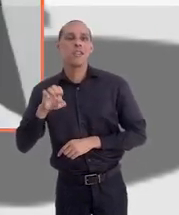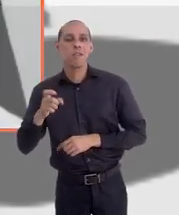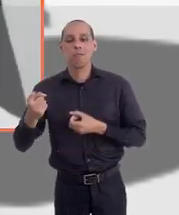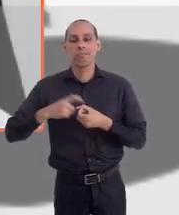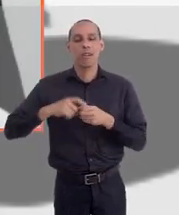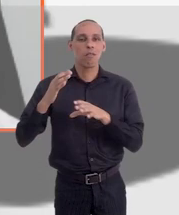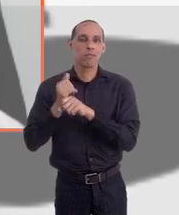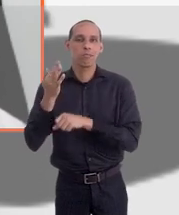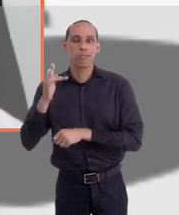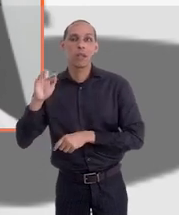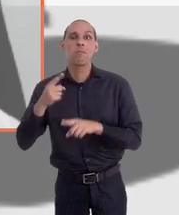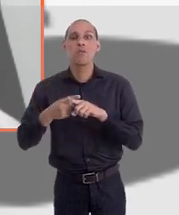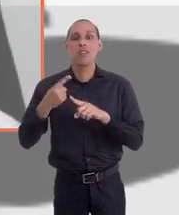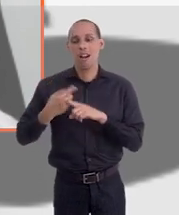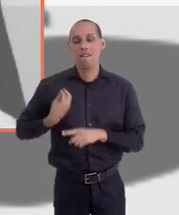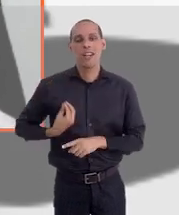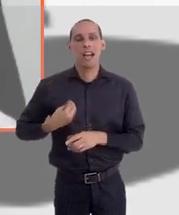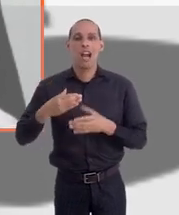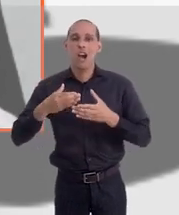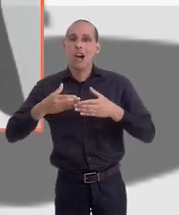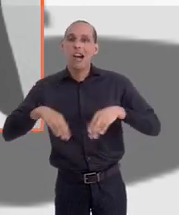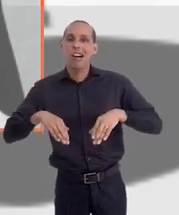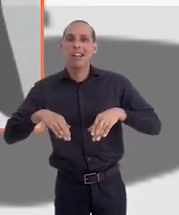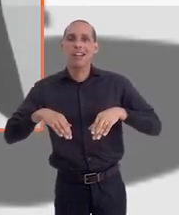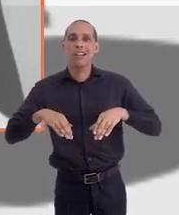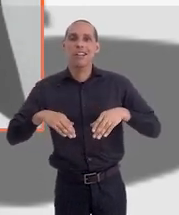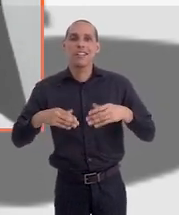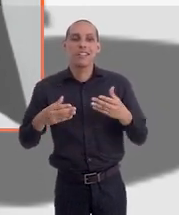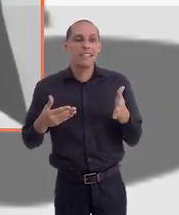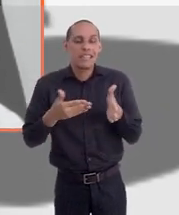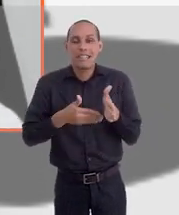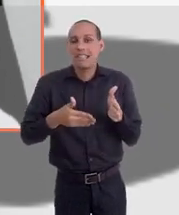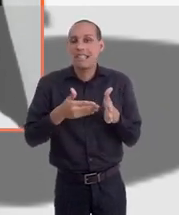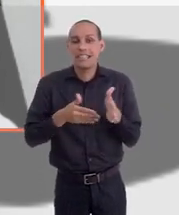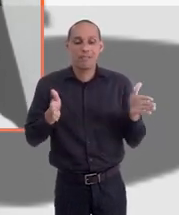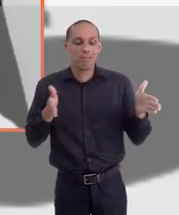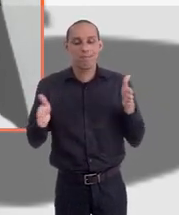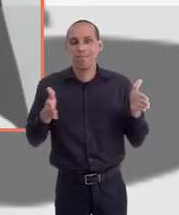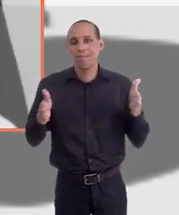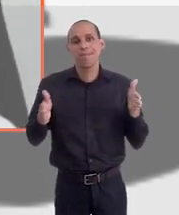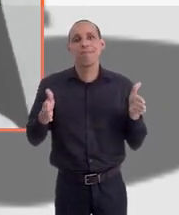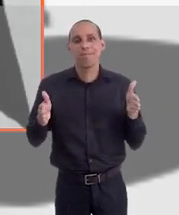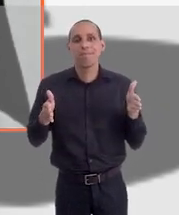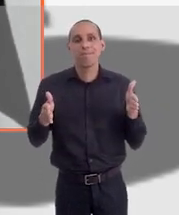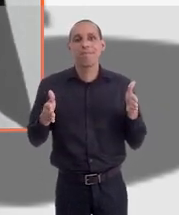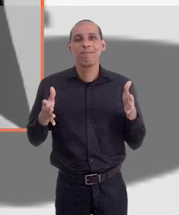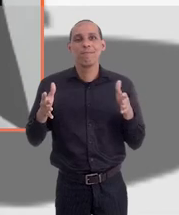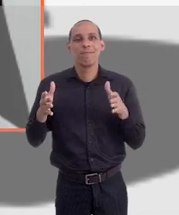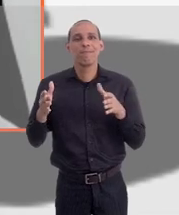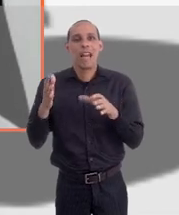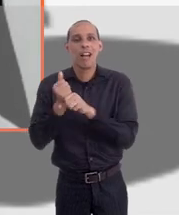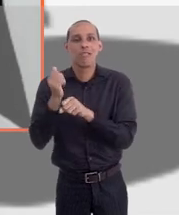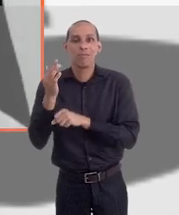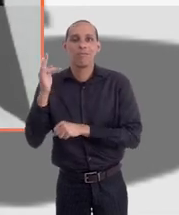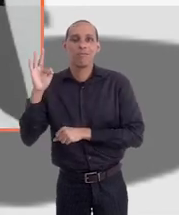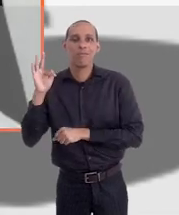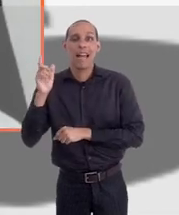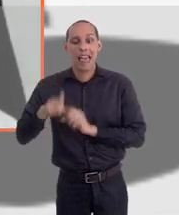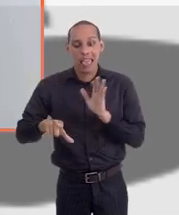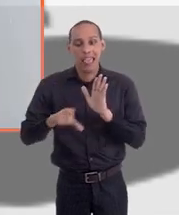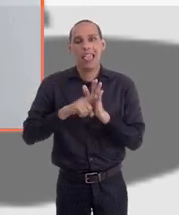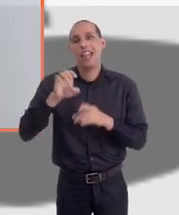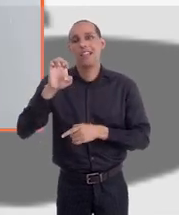justamente porque a validade do concurso, ela está suspensa enquanto a gente estiver no regime de recuperação fiscal por força de uma lei estadual.